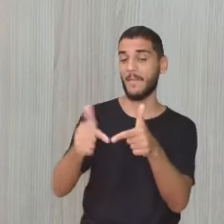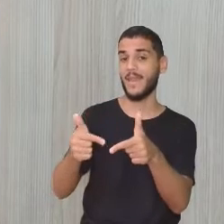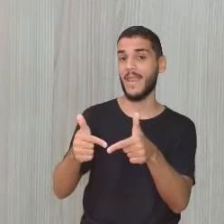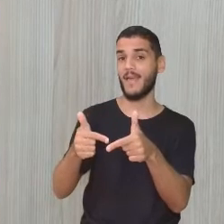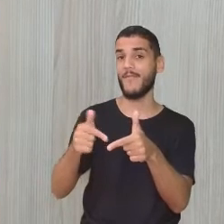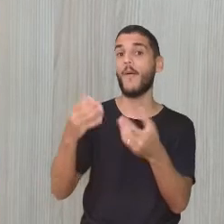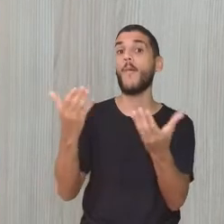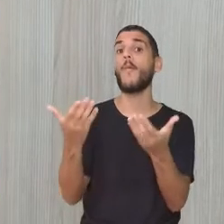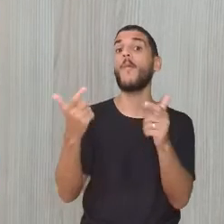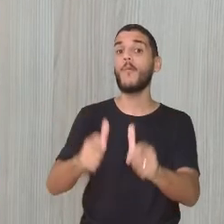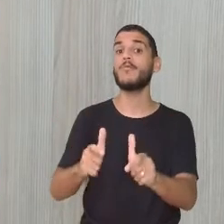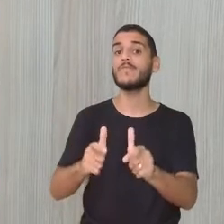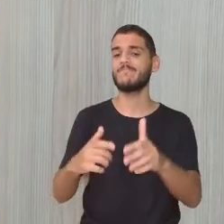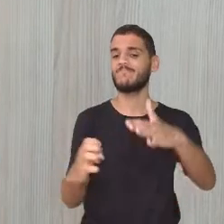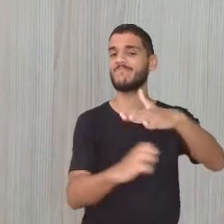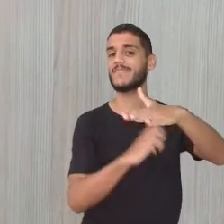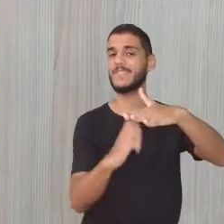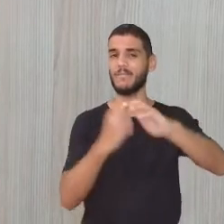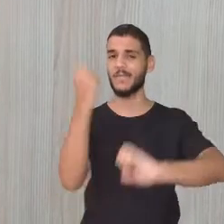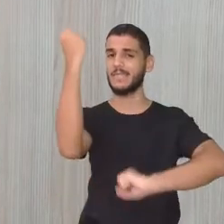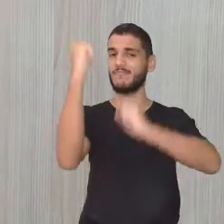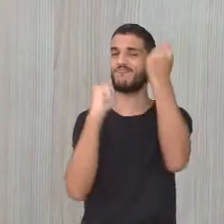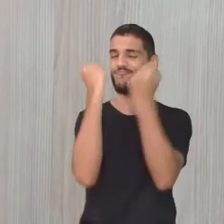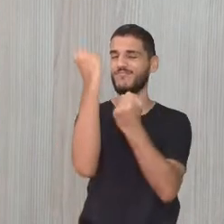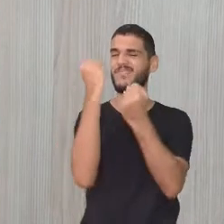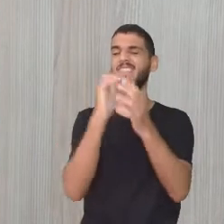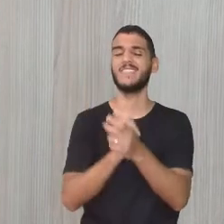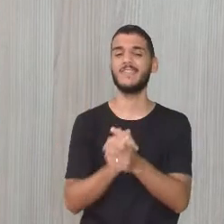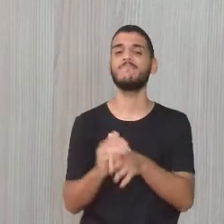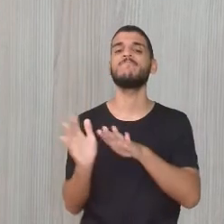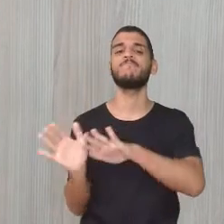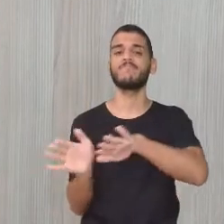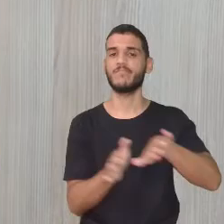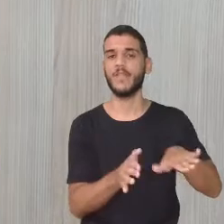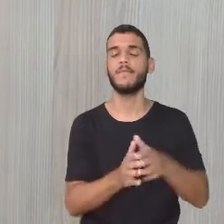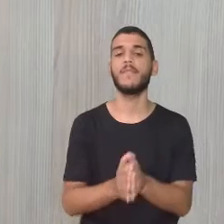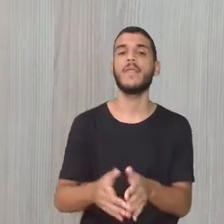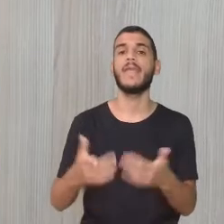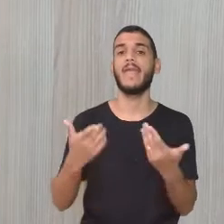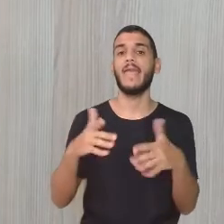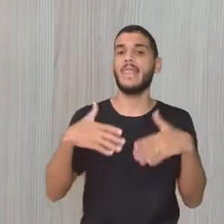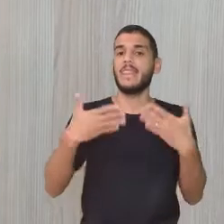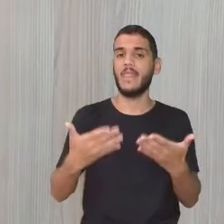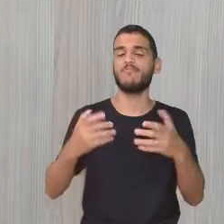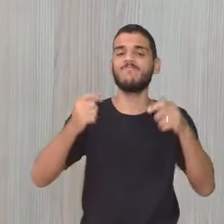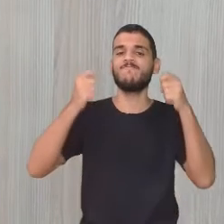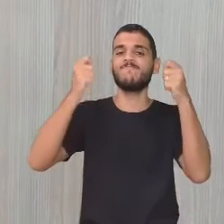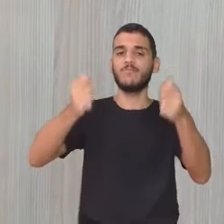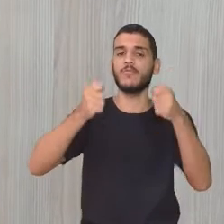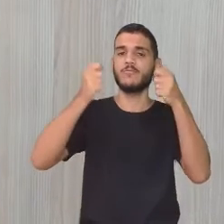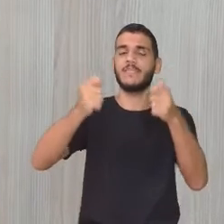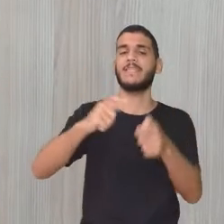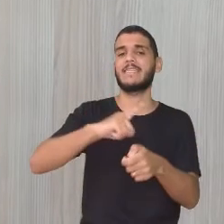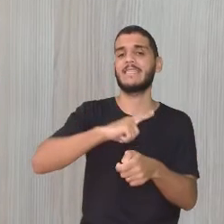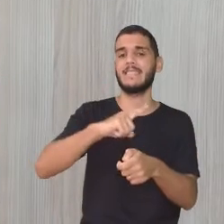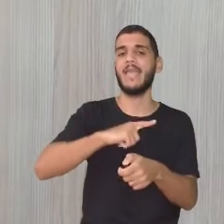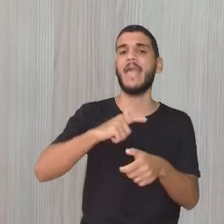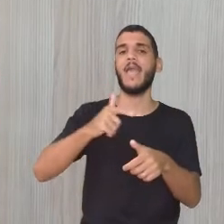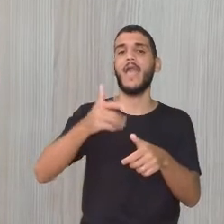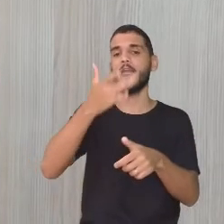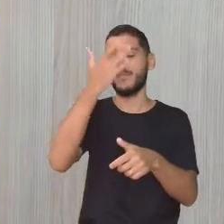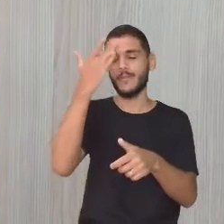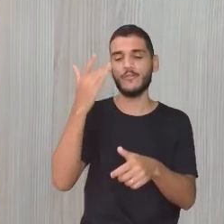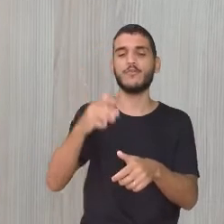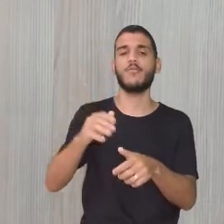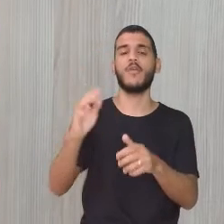luta ali, né? De alguns movimentos, mobilizações que puderam conquistar direitos que